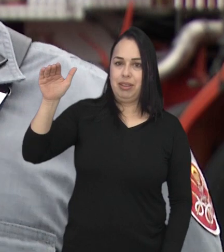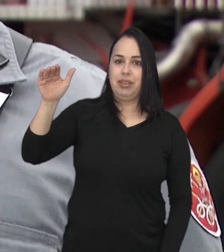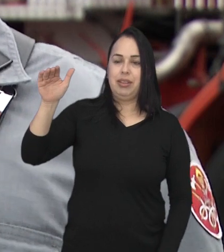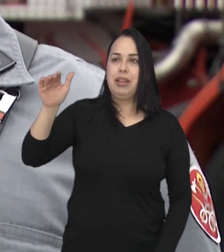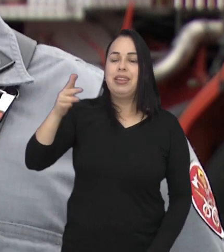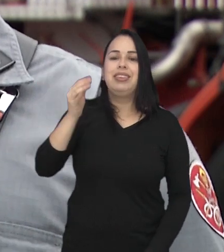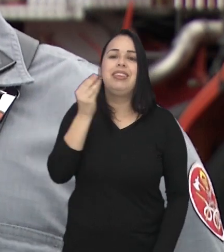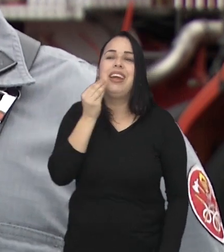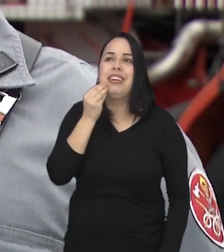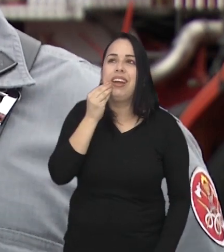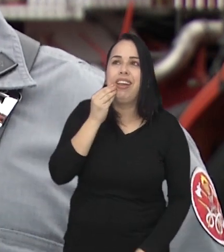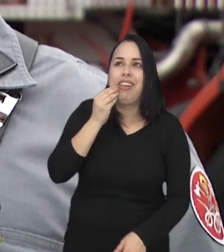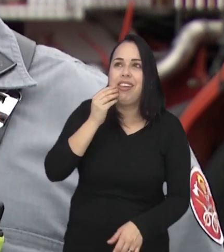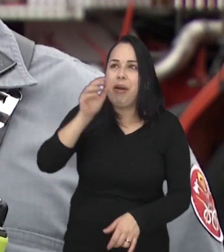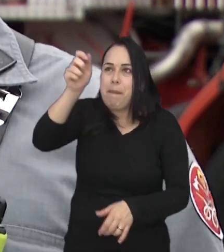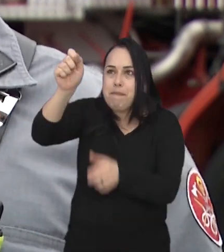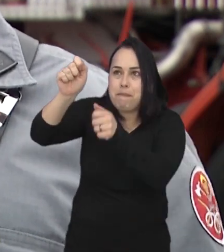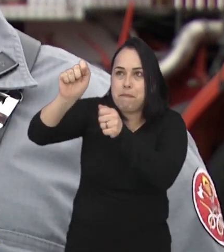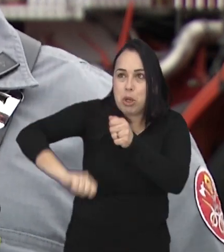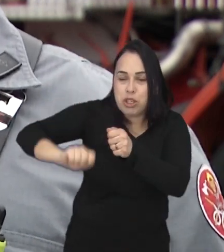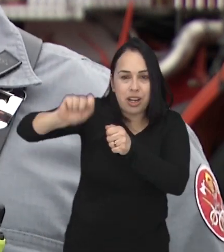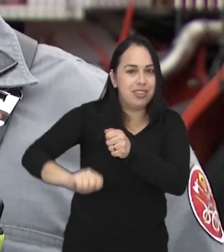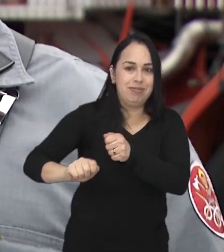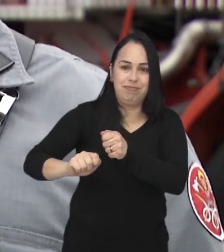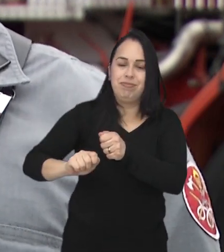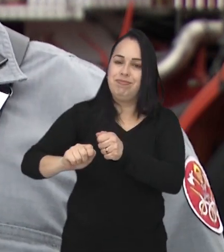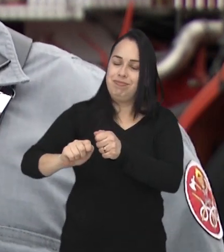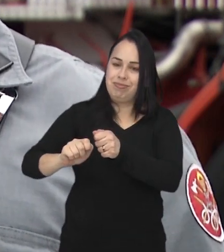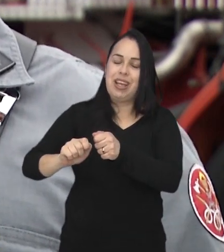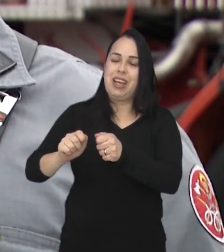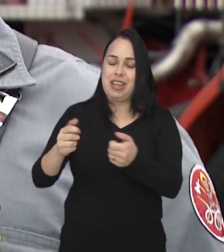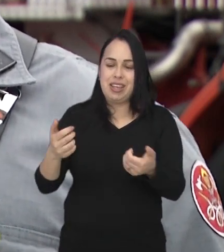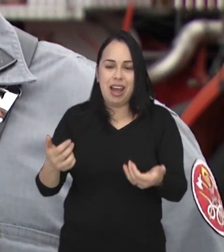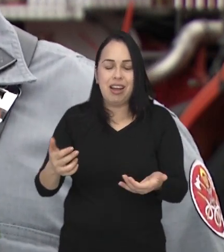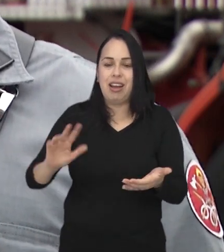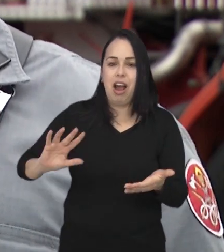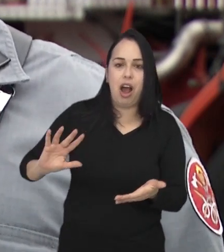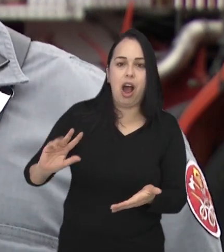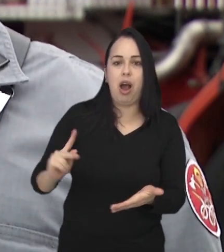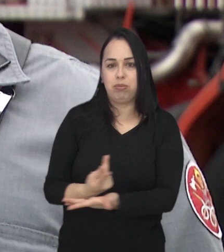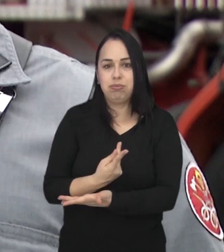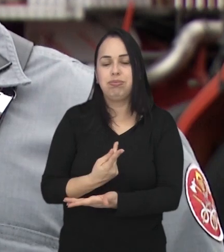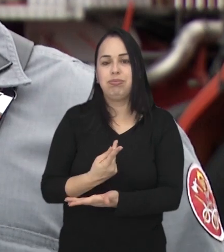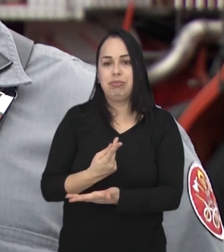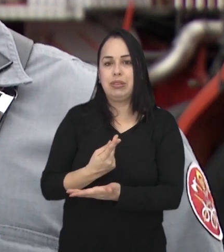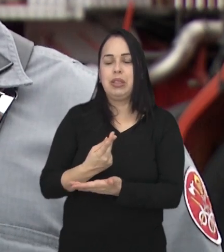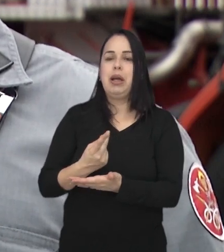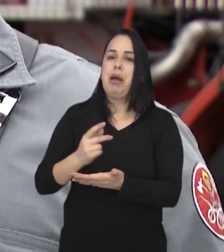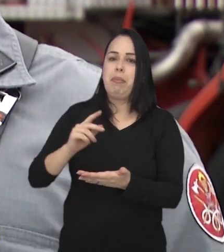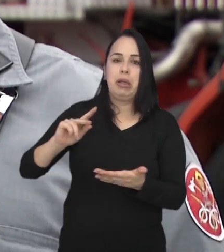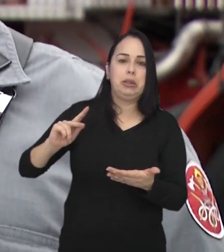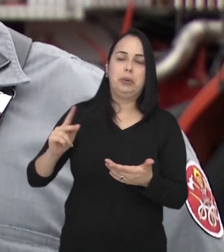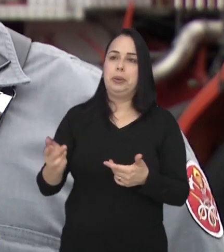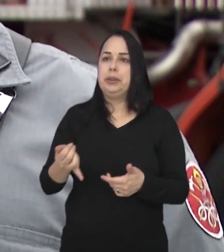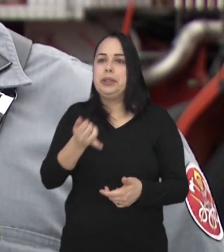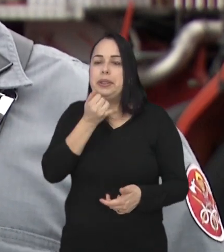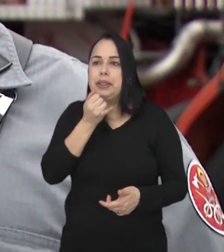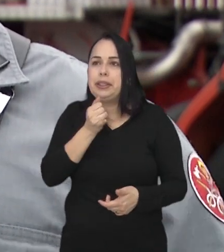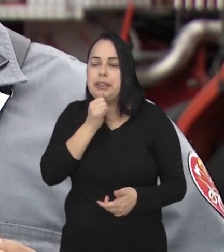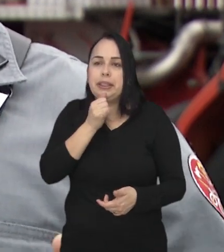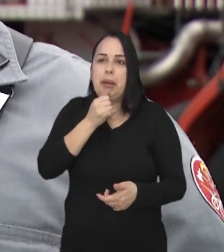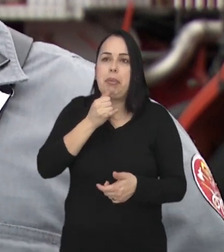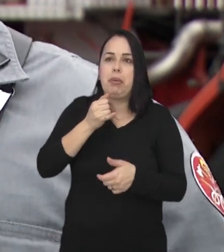de soltar pipa procurar resgatar a pipa junto à rede elétrica. Ela foge do controle e a tentativa de resgatar causa algum tipo de